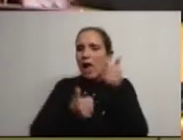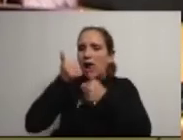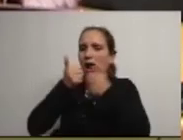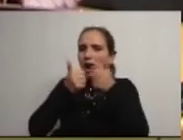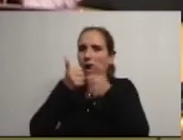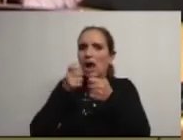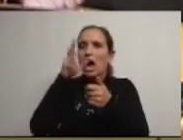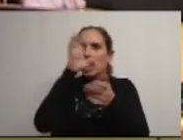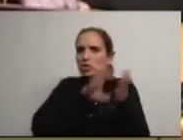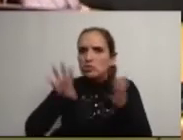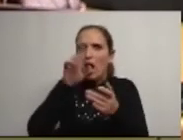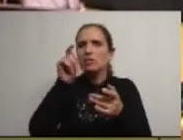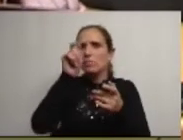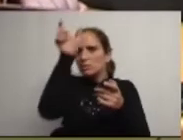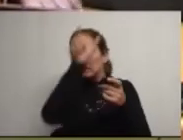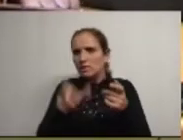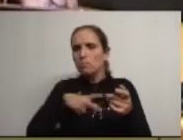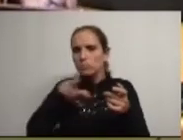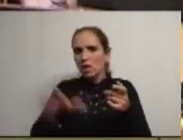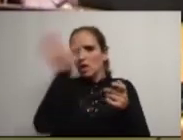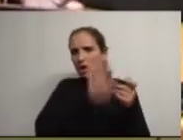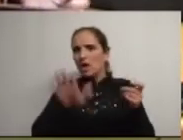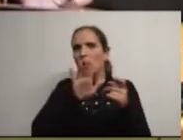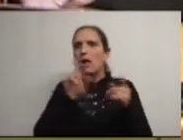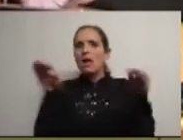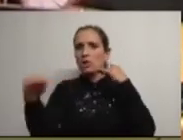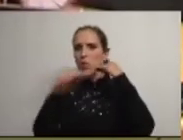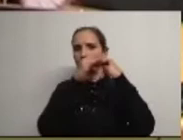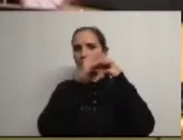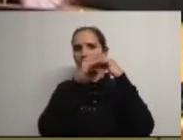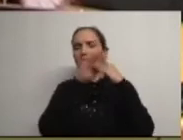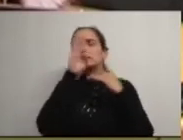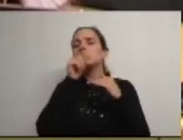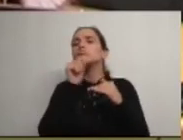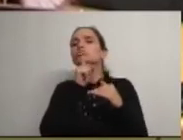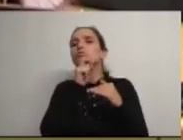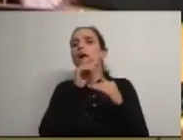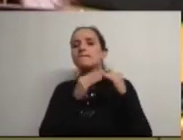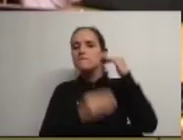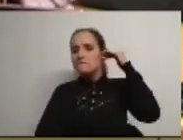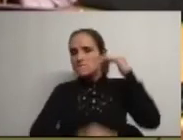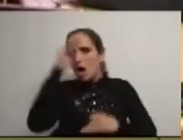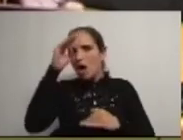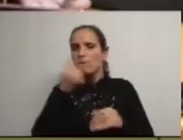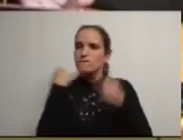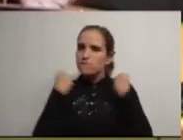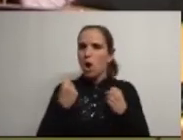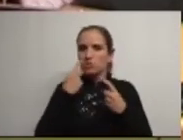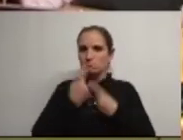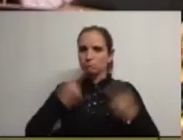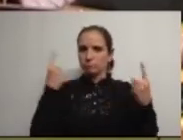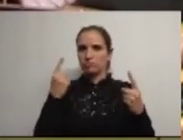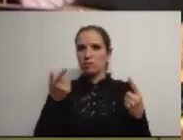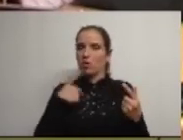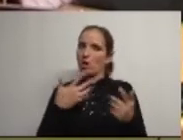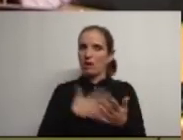regionalmente e nacionalmente em pé de igualdade e se possível marcar uma posição forte é isto